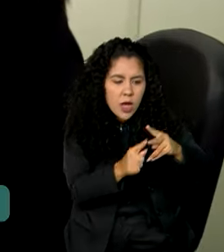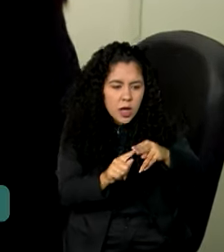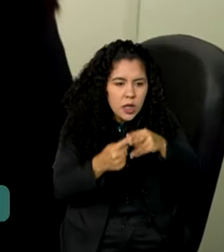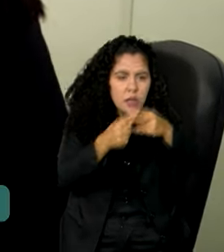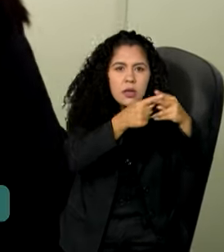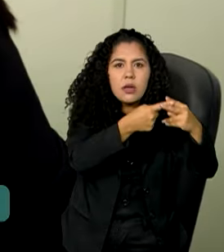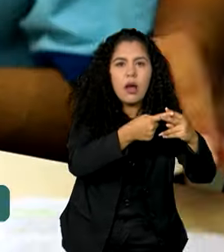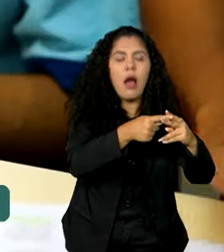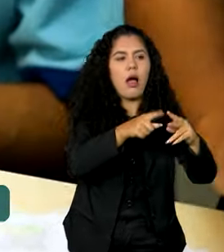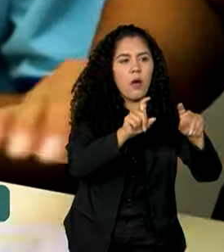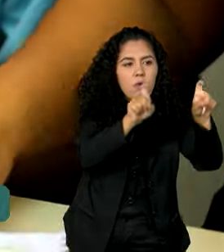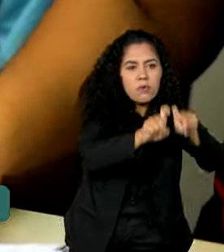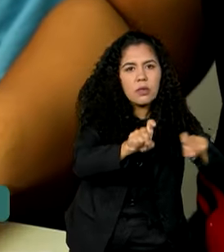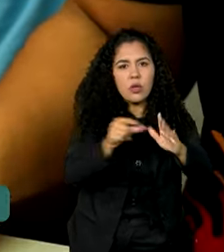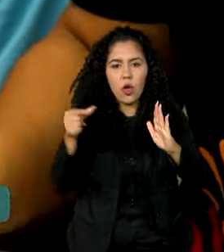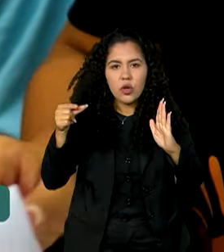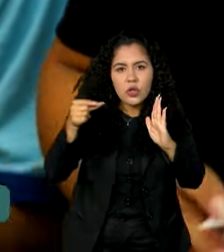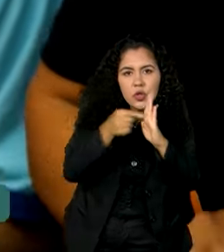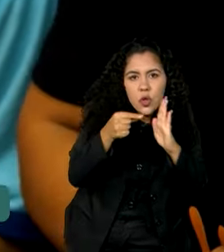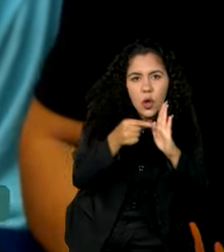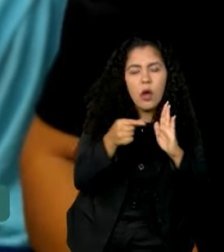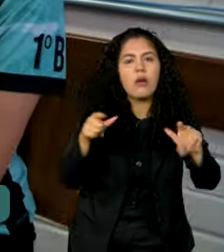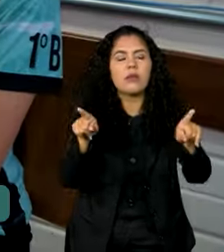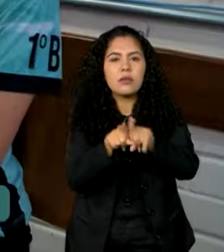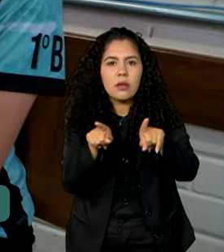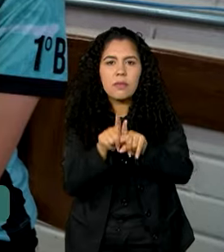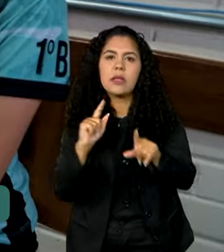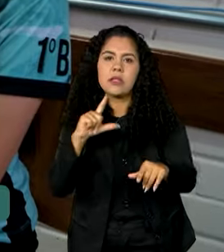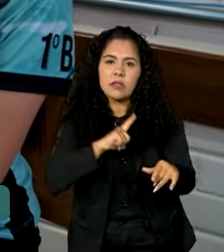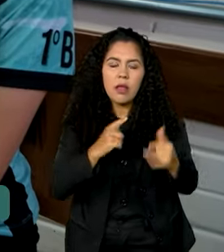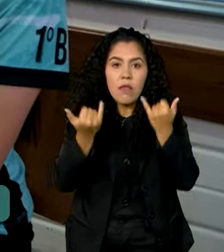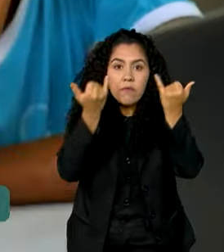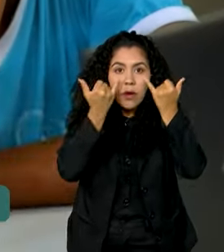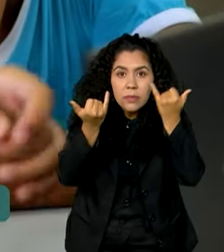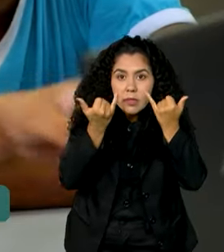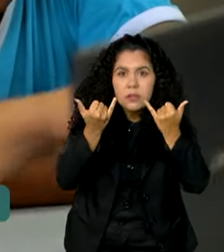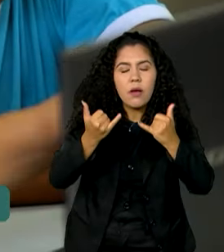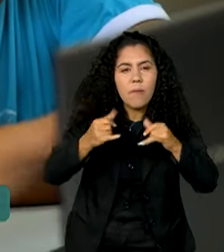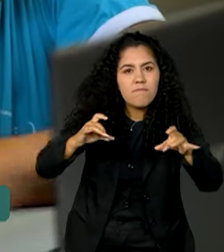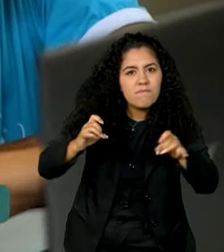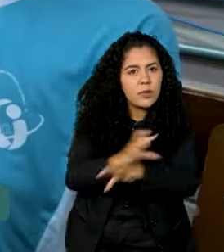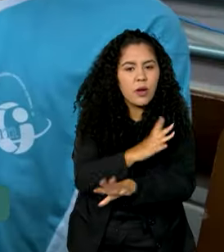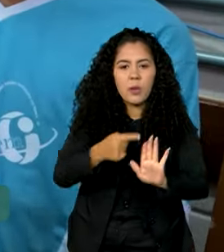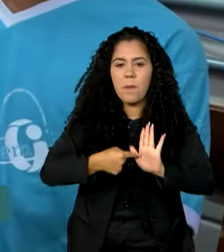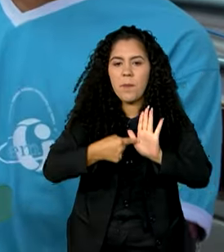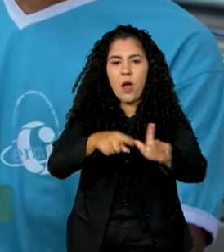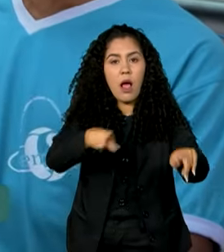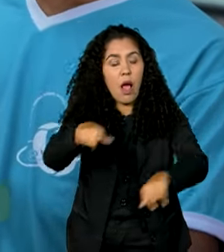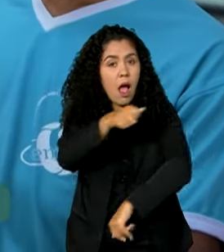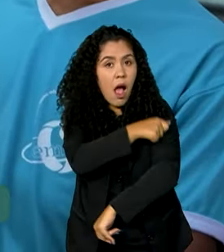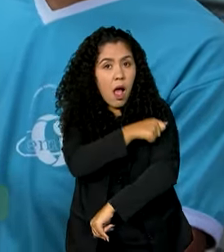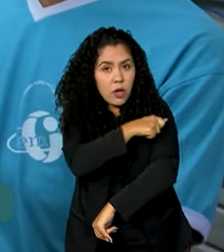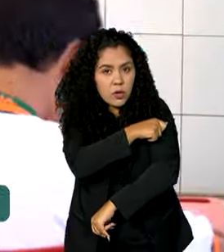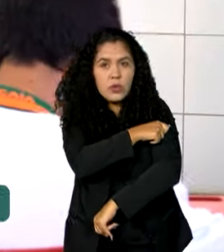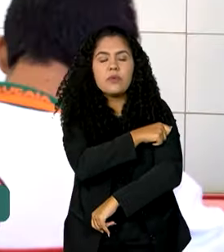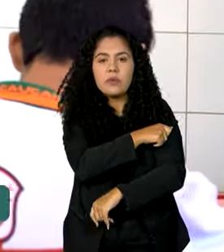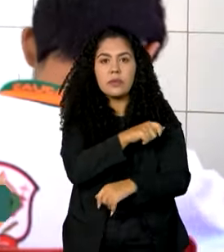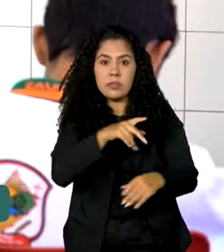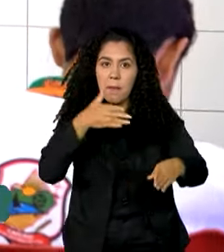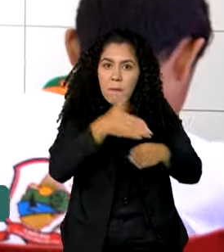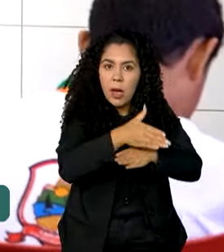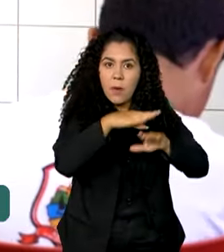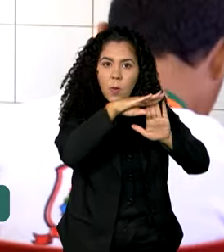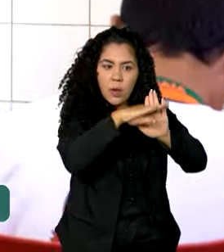softwares, e que a gente já tem dados práticos ali, que a gente mostra que muitos alunos que saíram do computador de periclusão